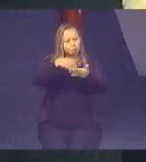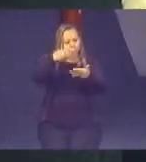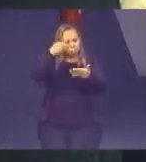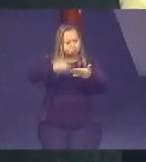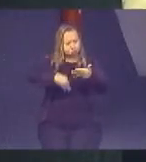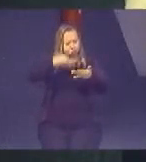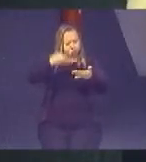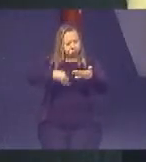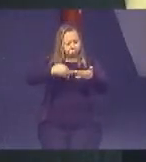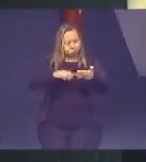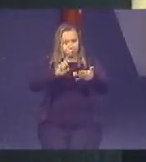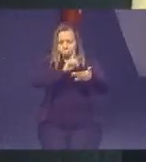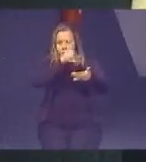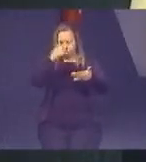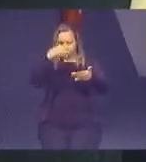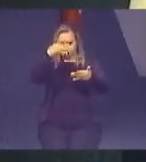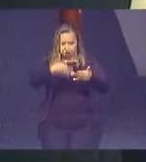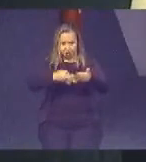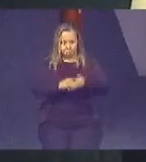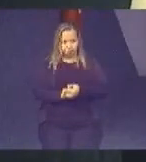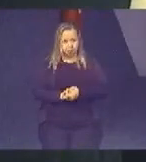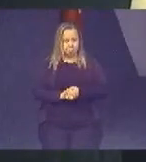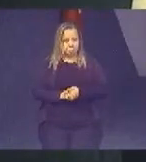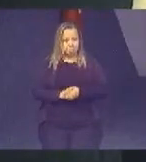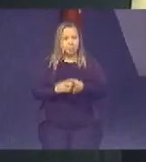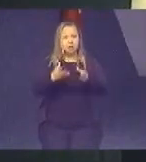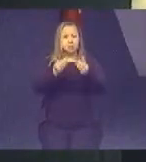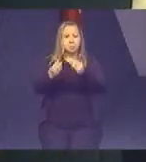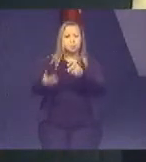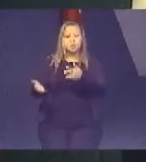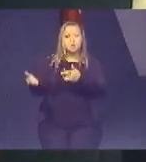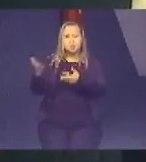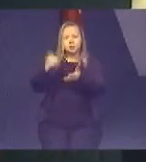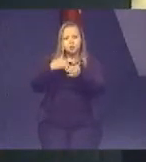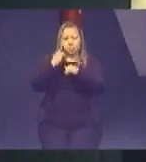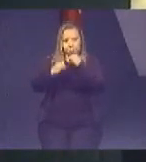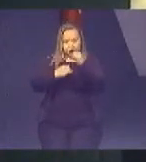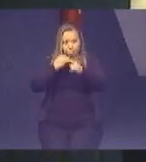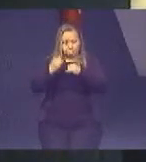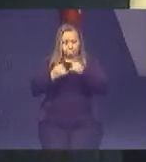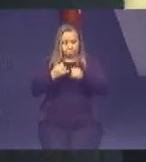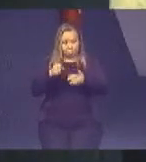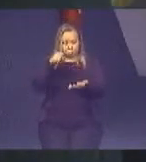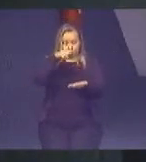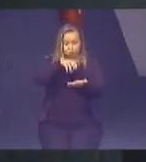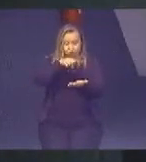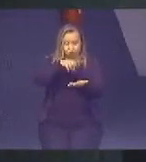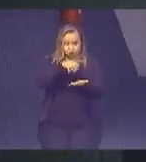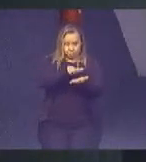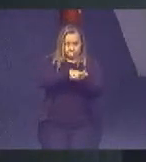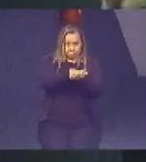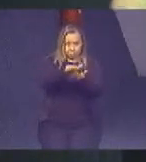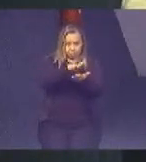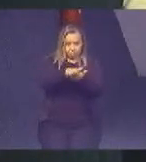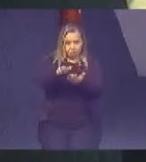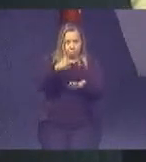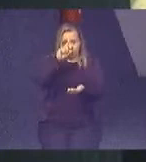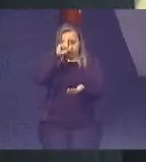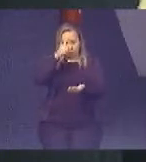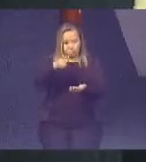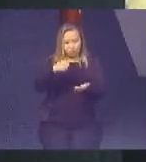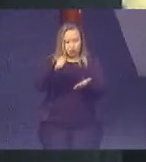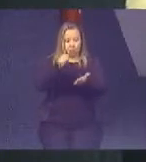vêm por WhatsApp. ali mesmo eu imprimo aquele documento e autorizo com a minha